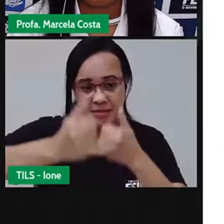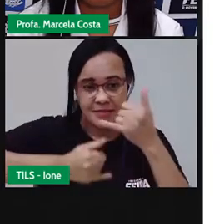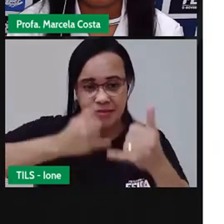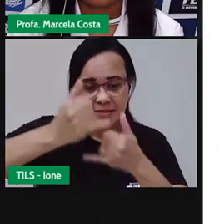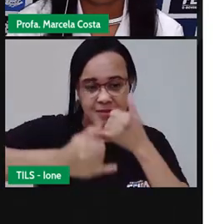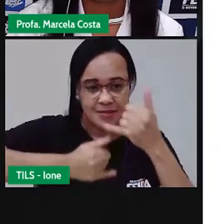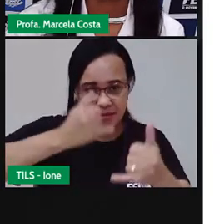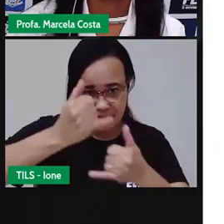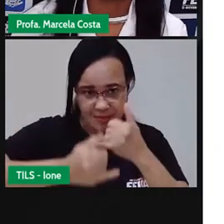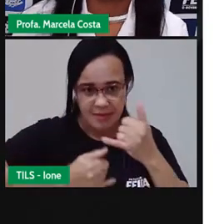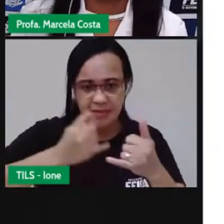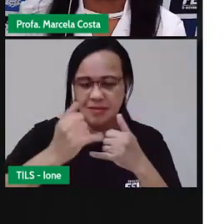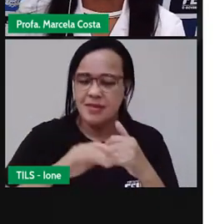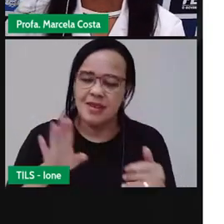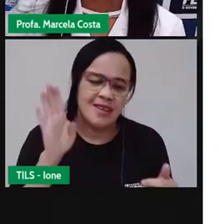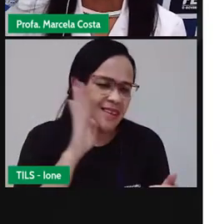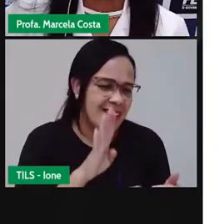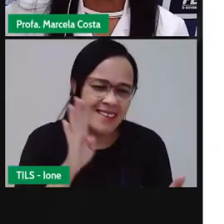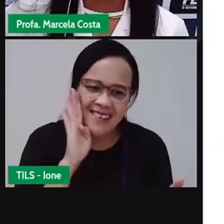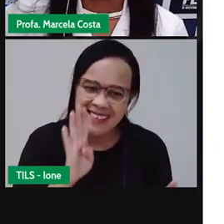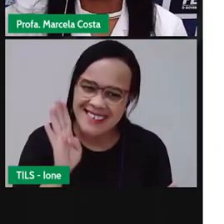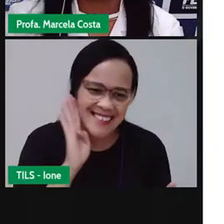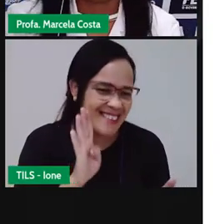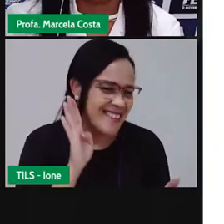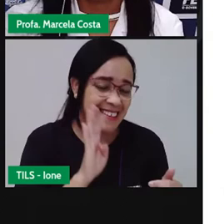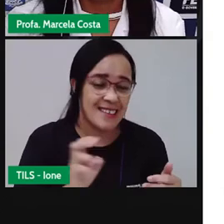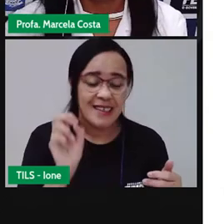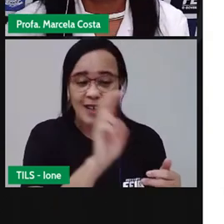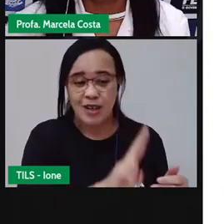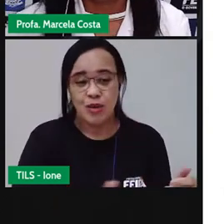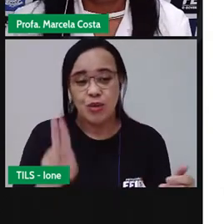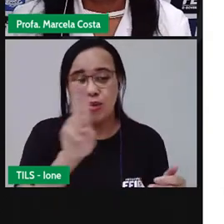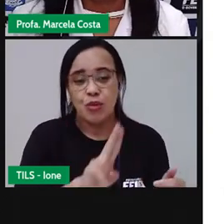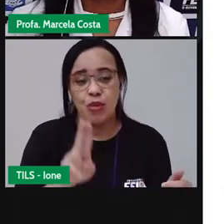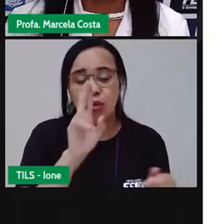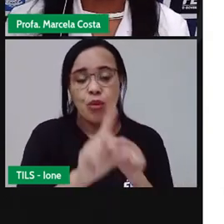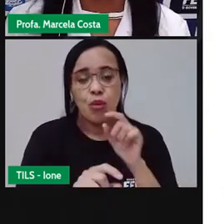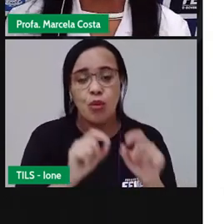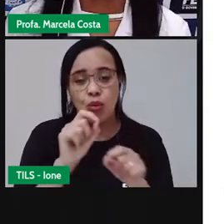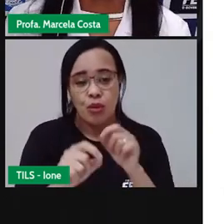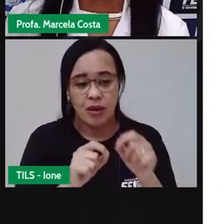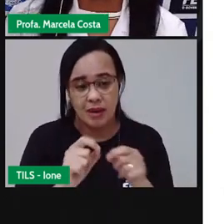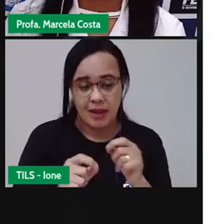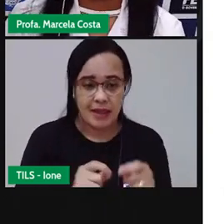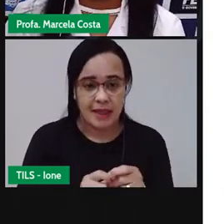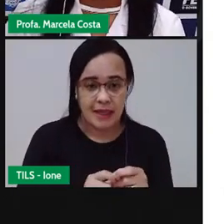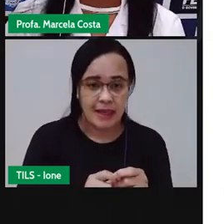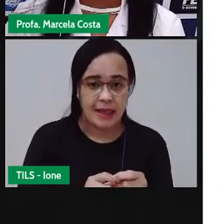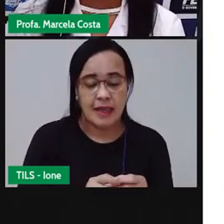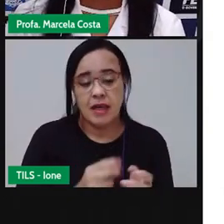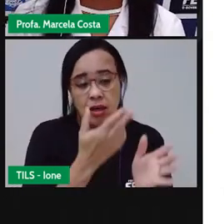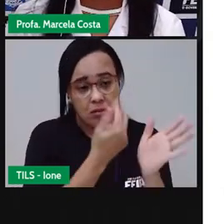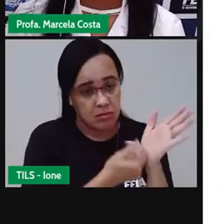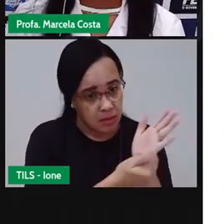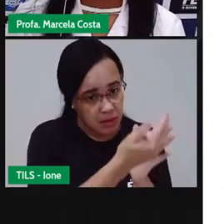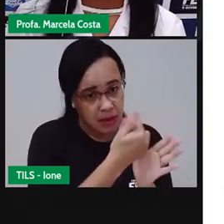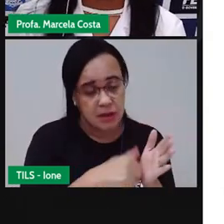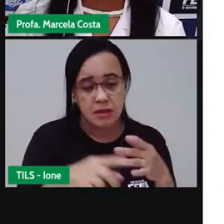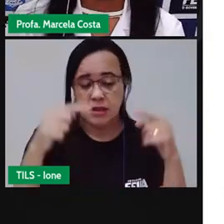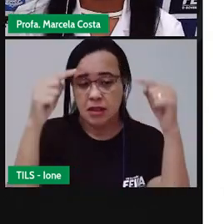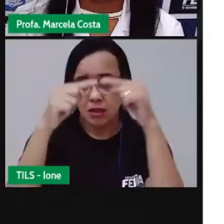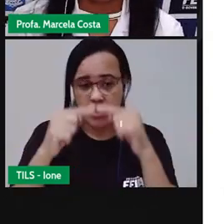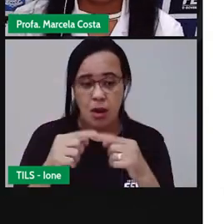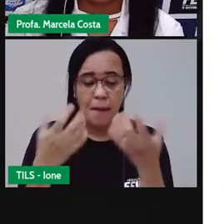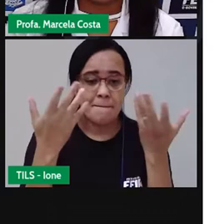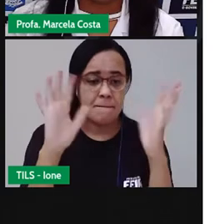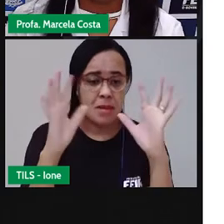muito legal que utiliza símbolos usando as mãos. Você